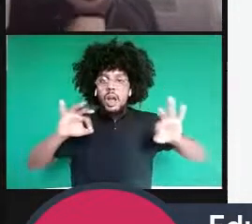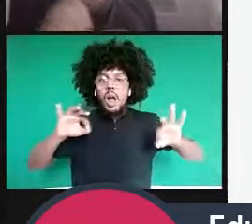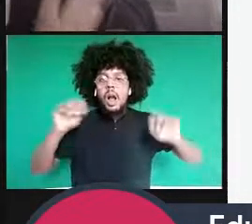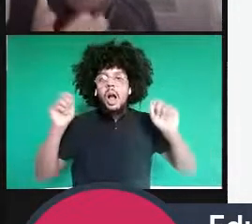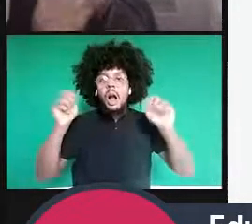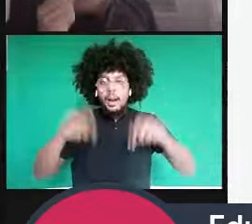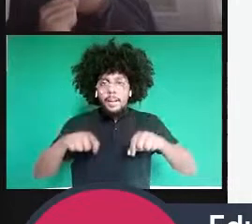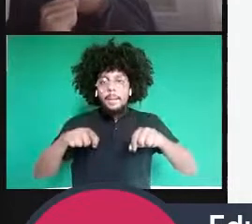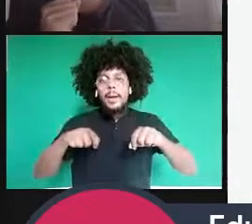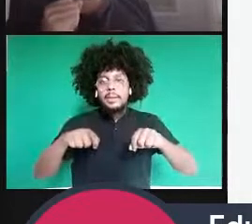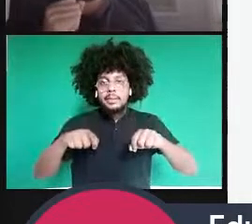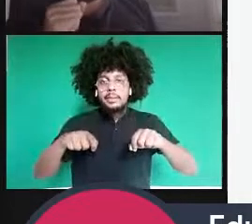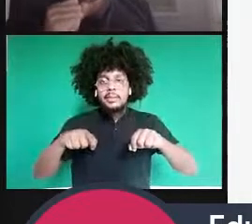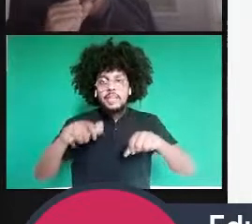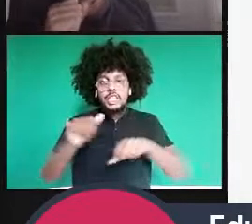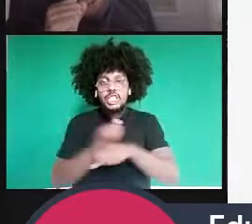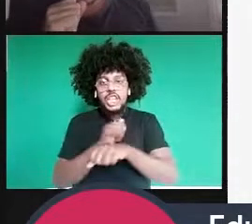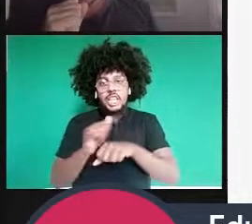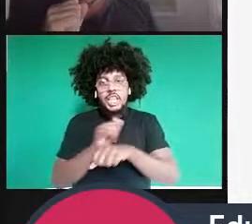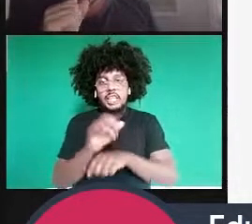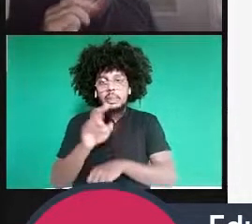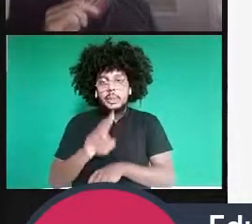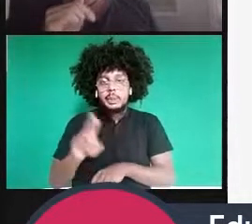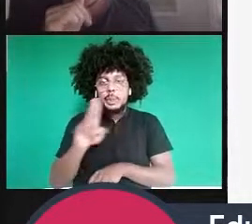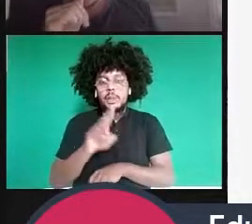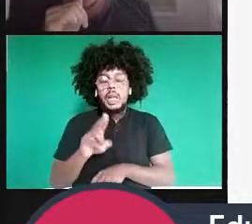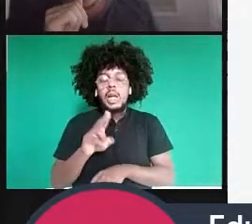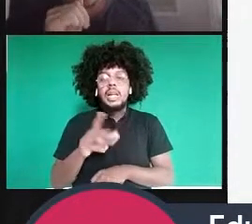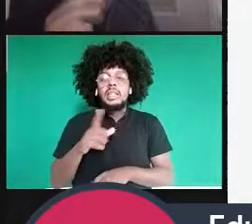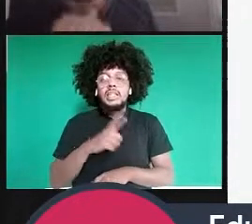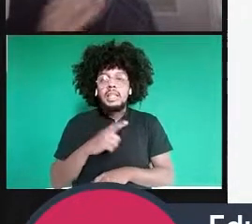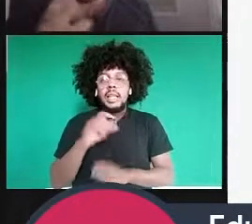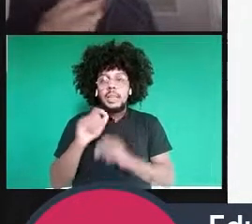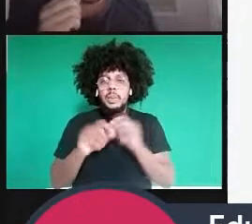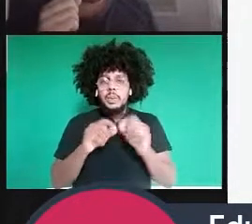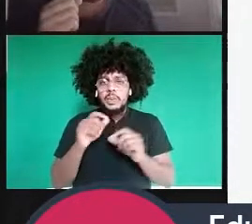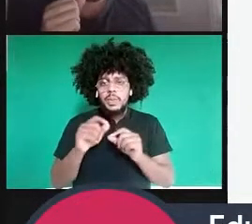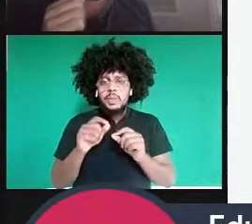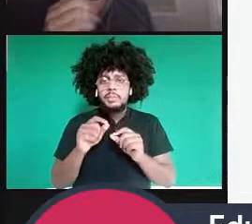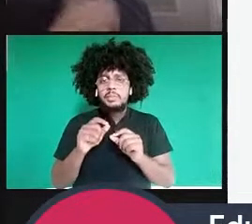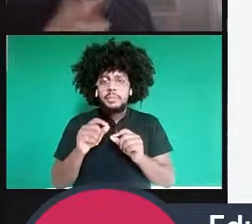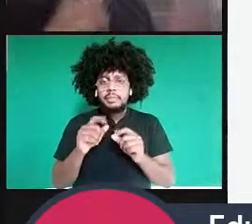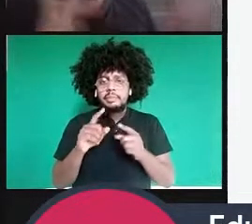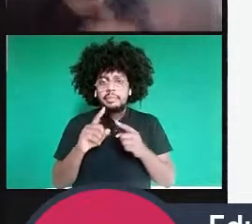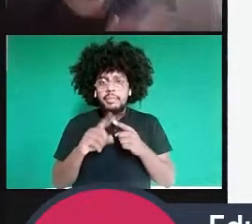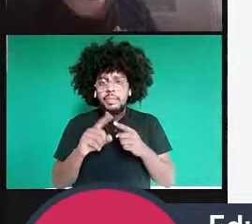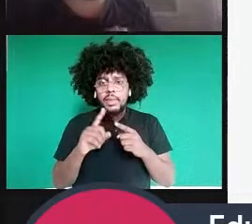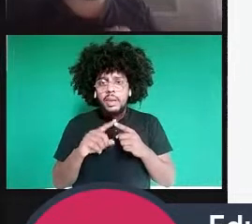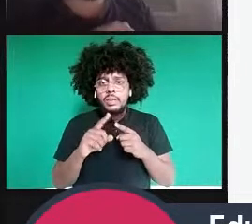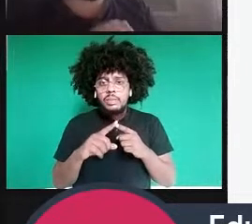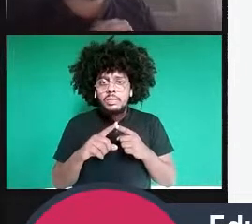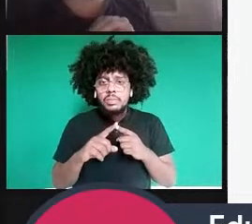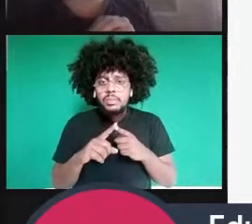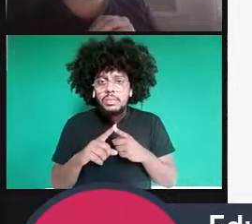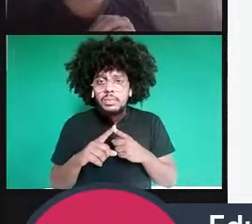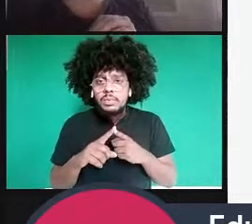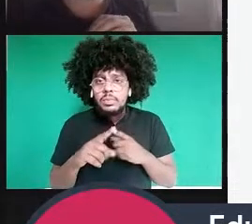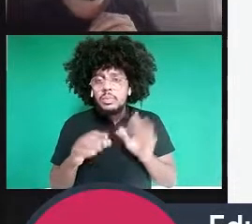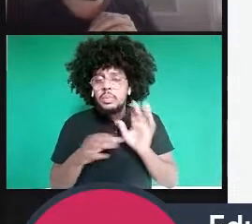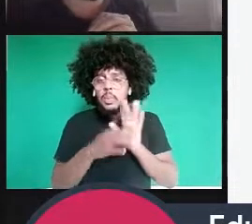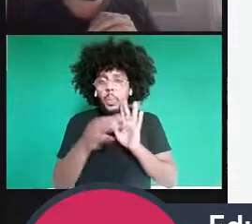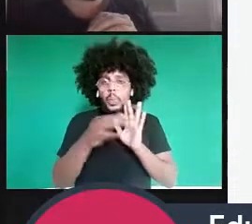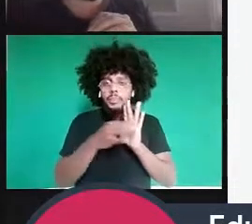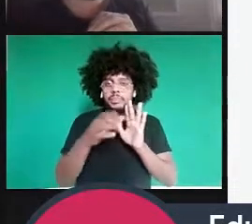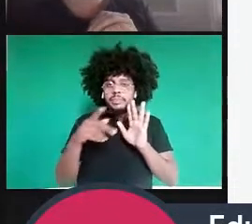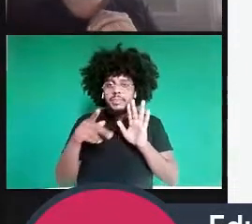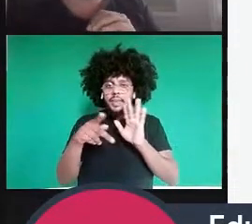E aí vem essa hipótese do, eu não sei se é das pontes aí de Einstein Ice